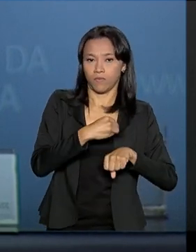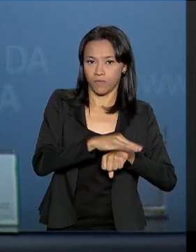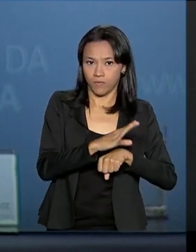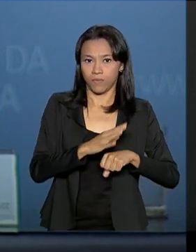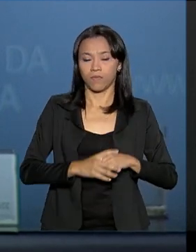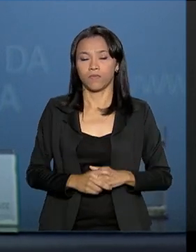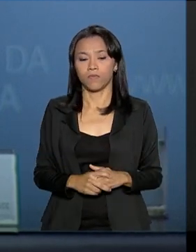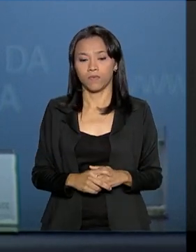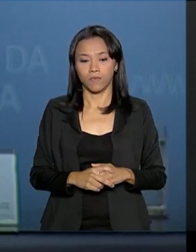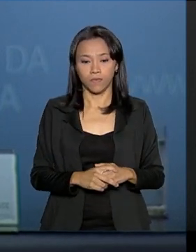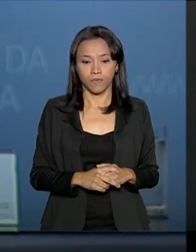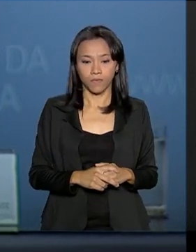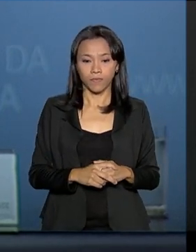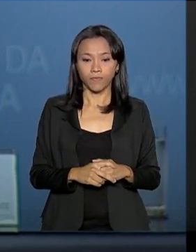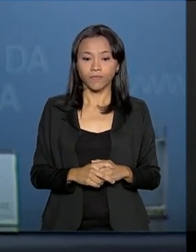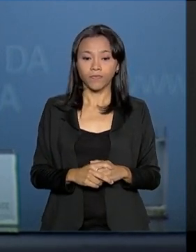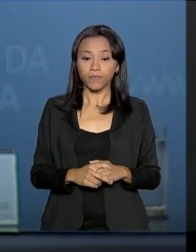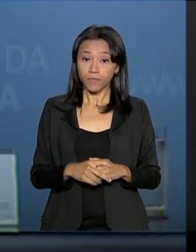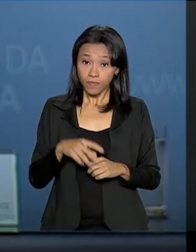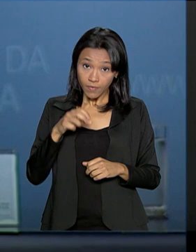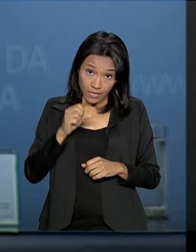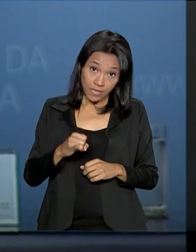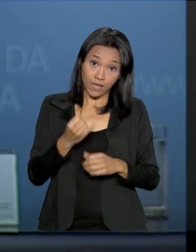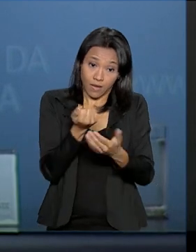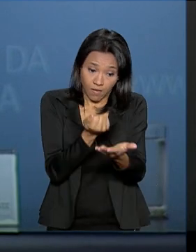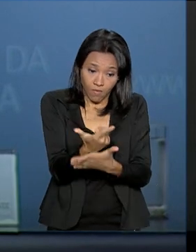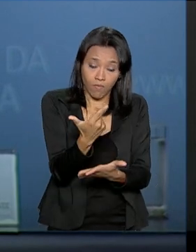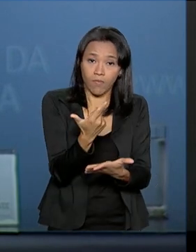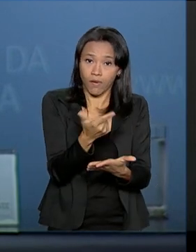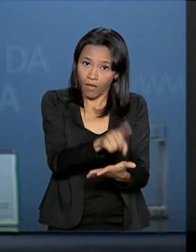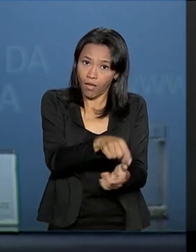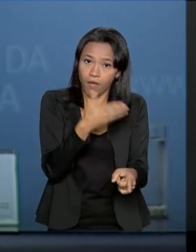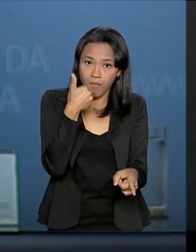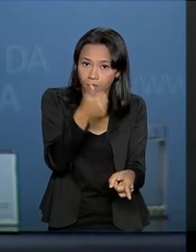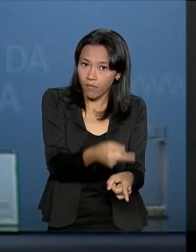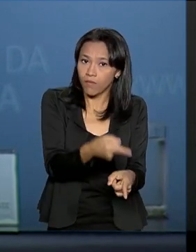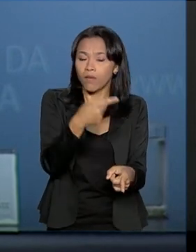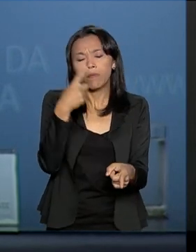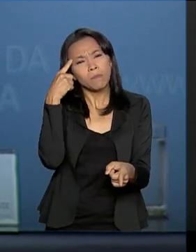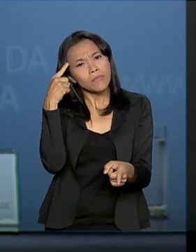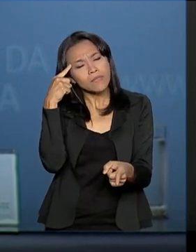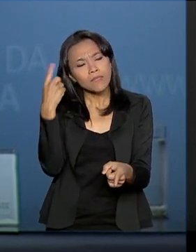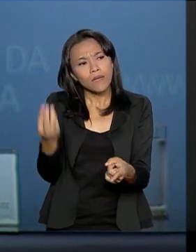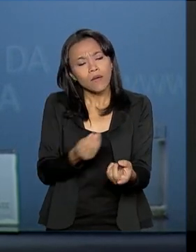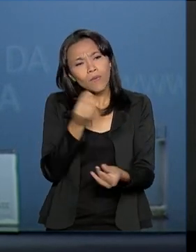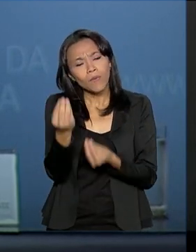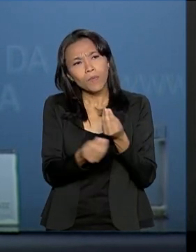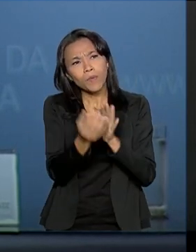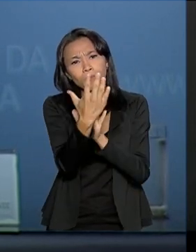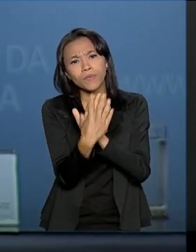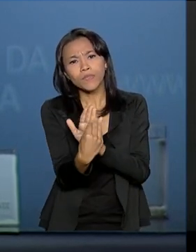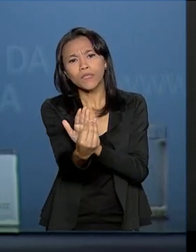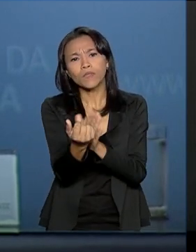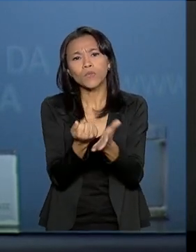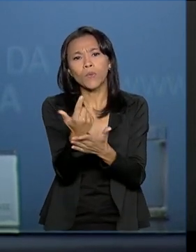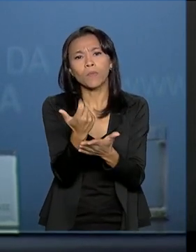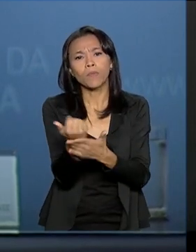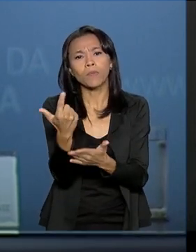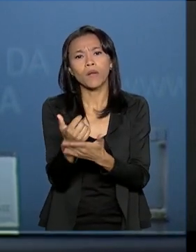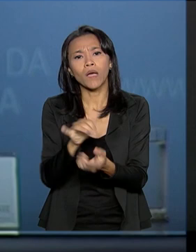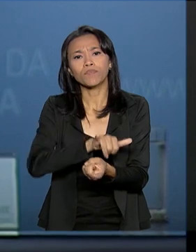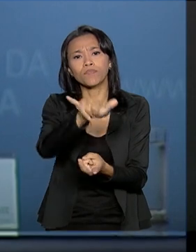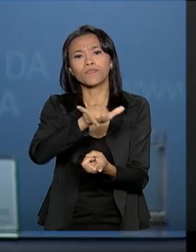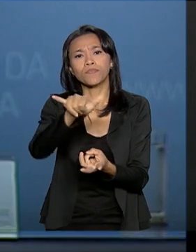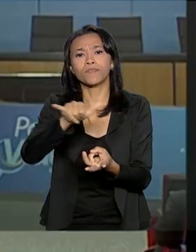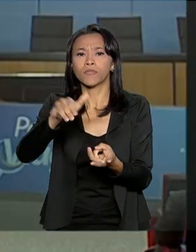se a compra que a gente está fazendo é melhor, até para a gente pensar um modelo de compra de passagem que seja mais efetivo.